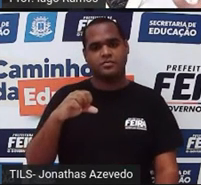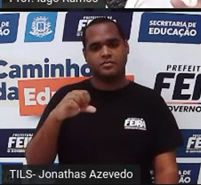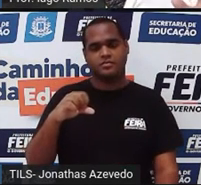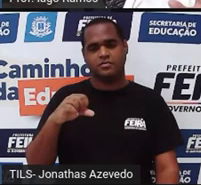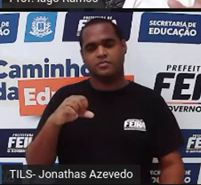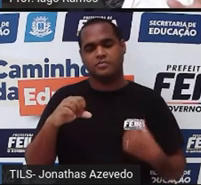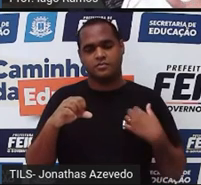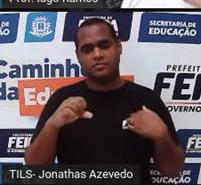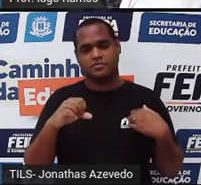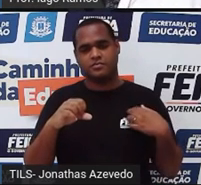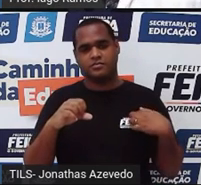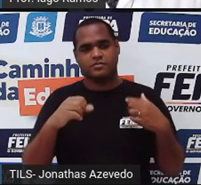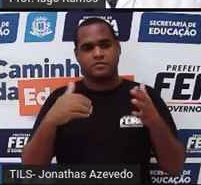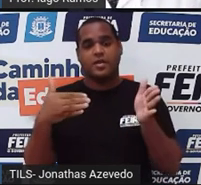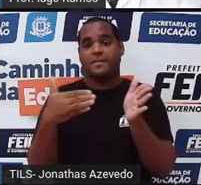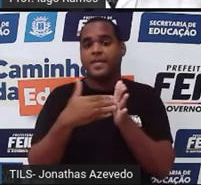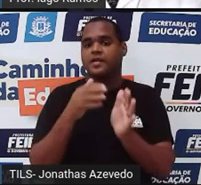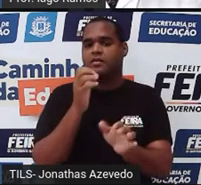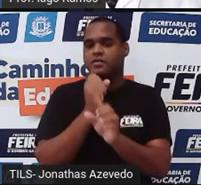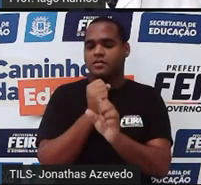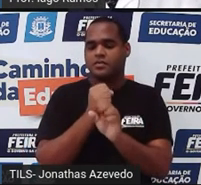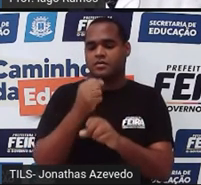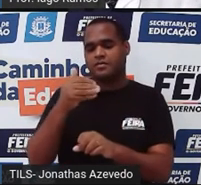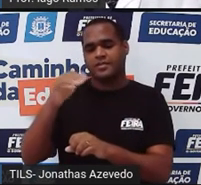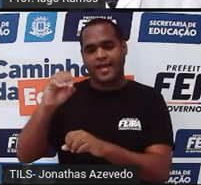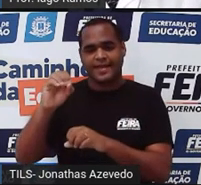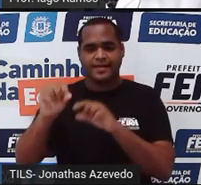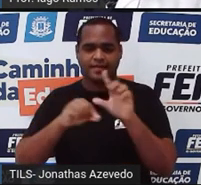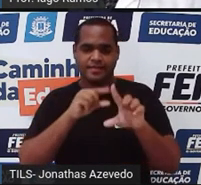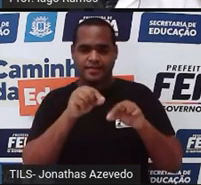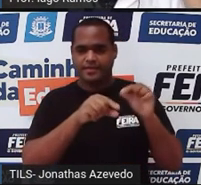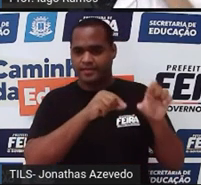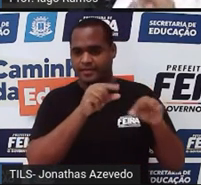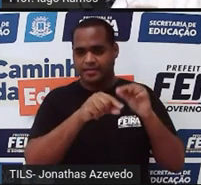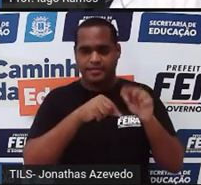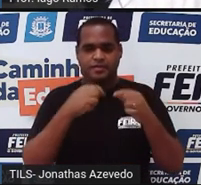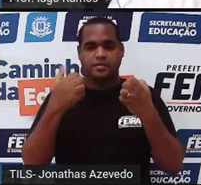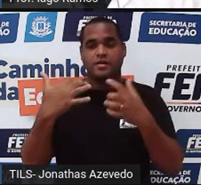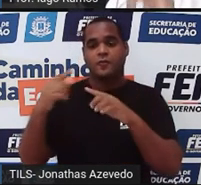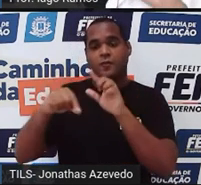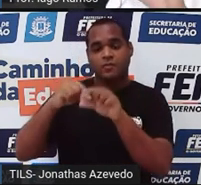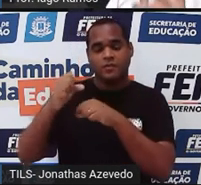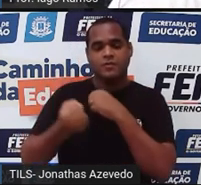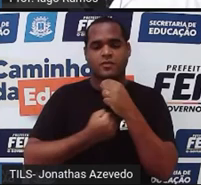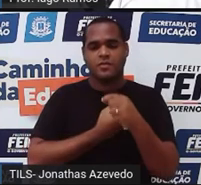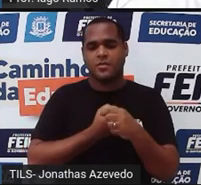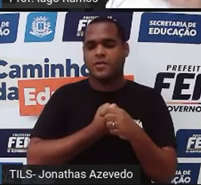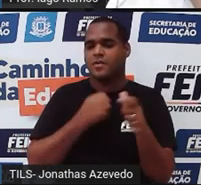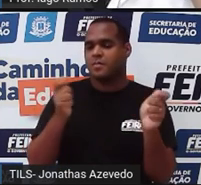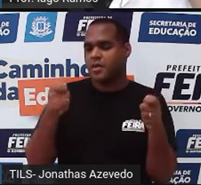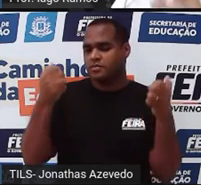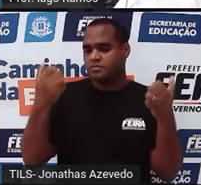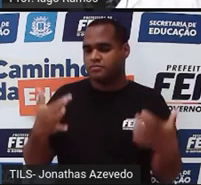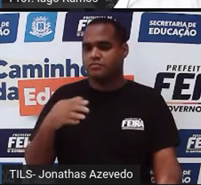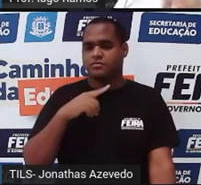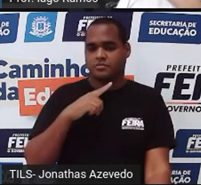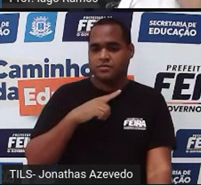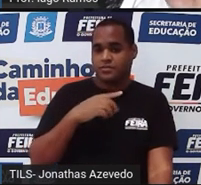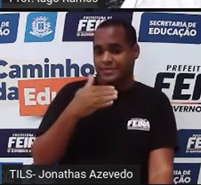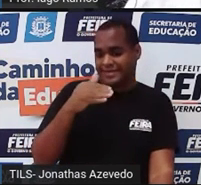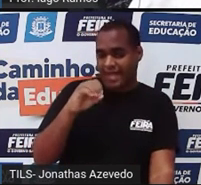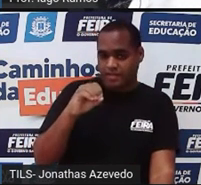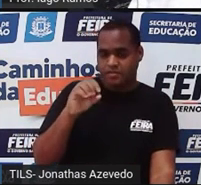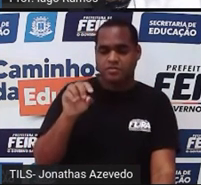dá um total de dez opções. Então, para escolher esse número, eu tenho ali dez